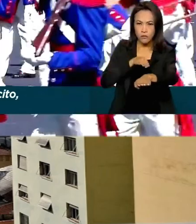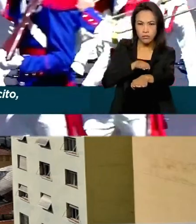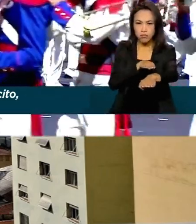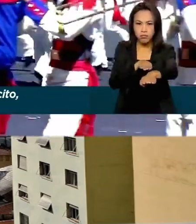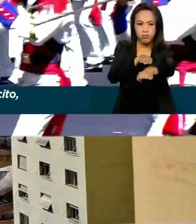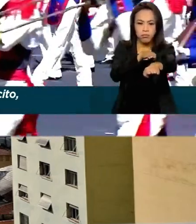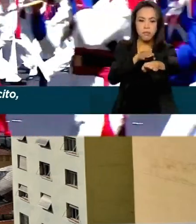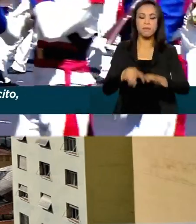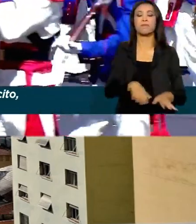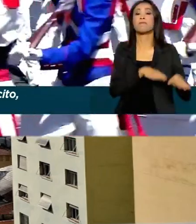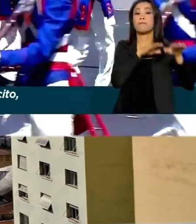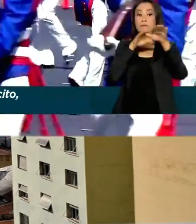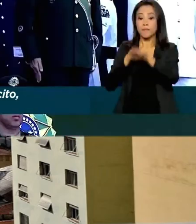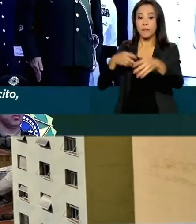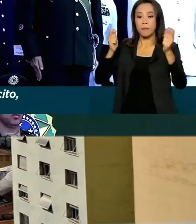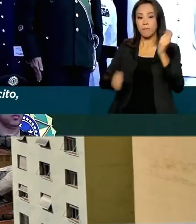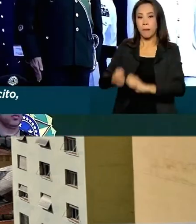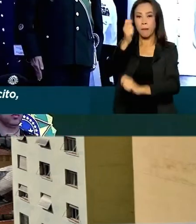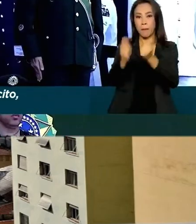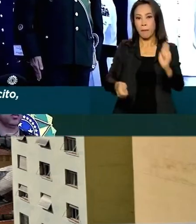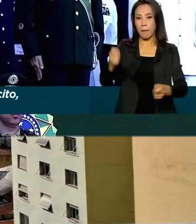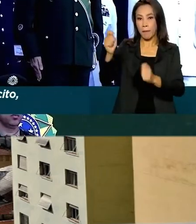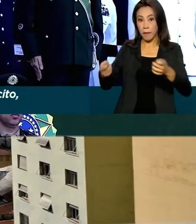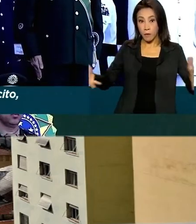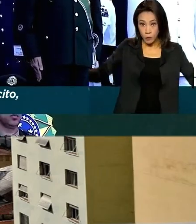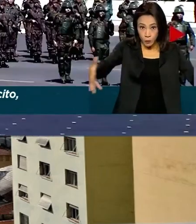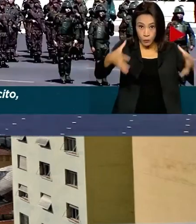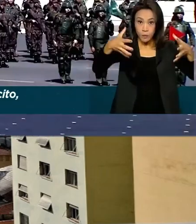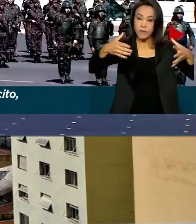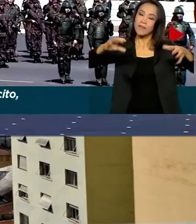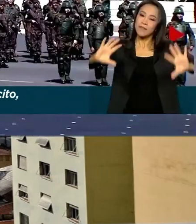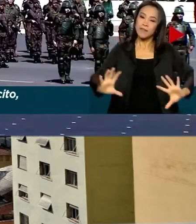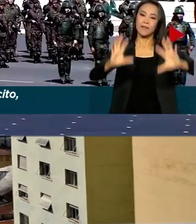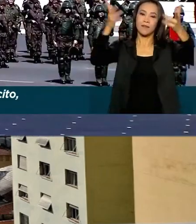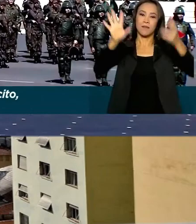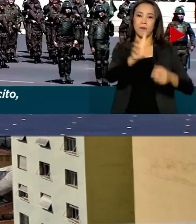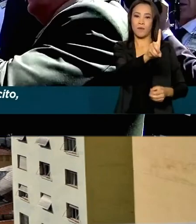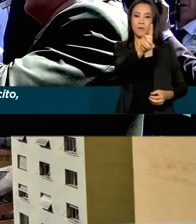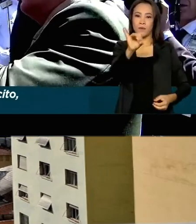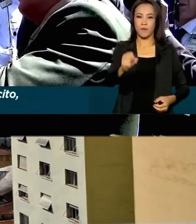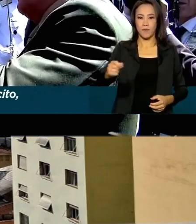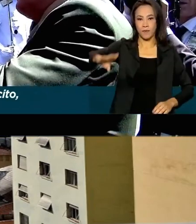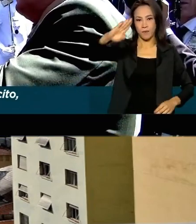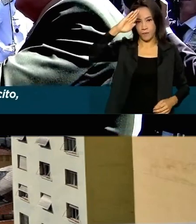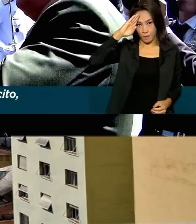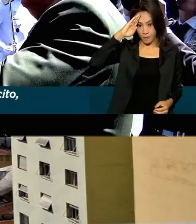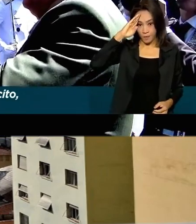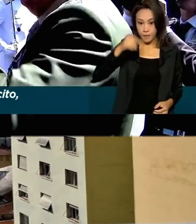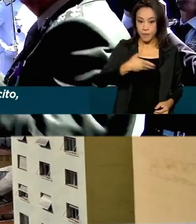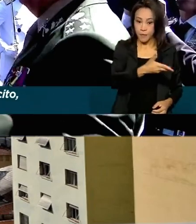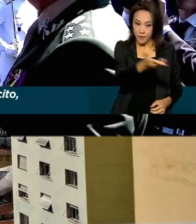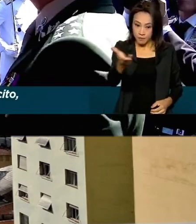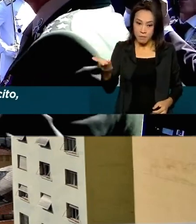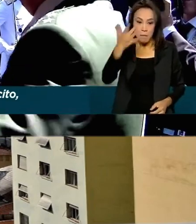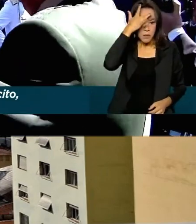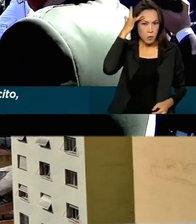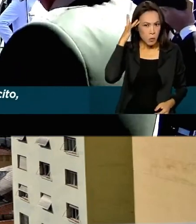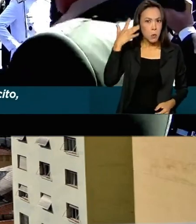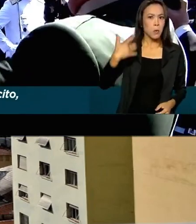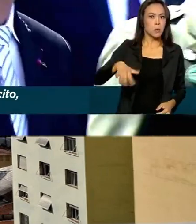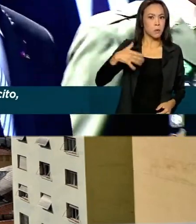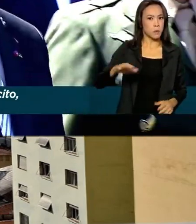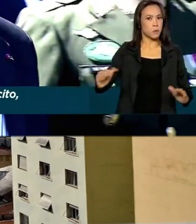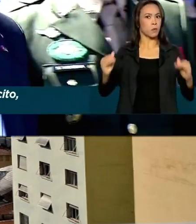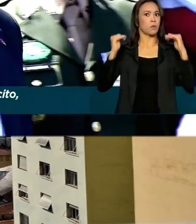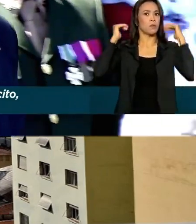participação, inclusive, do presidente da República. A data também é uma homenagem ao patrônio do Exército Brasileiro,